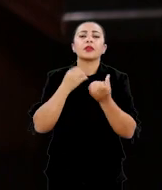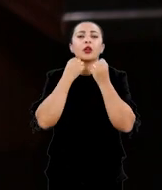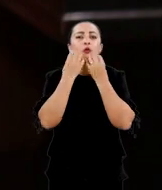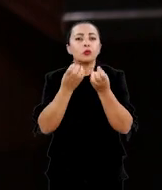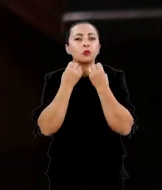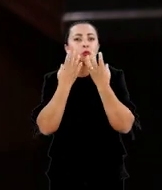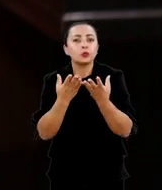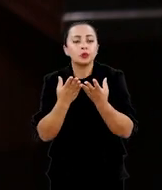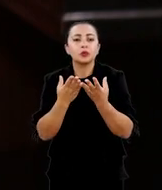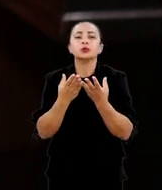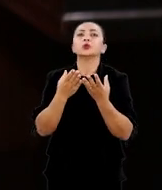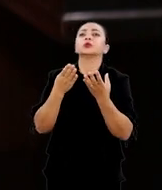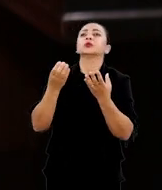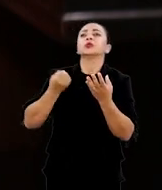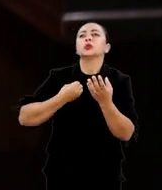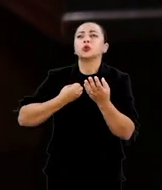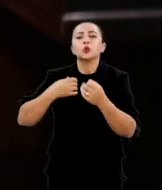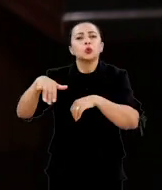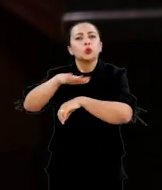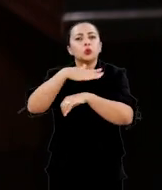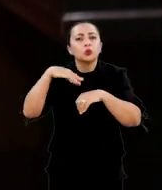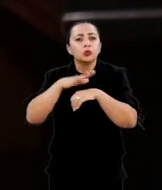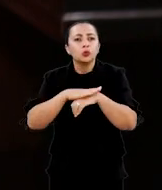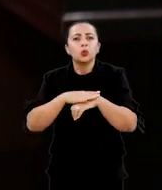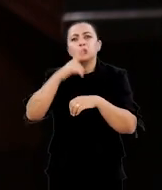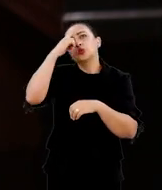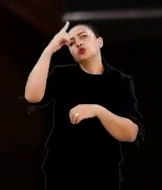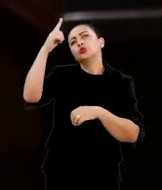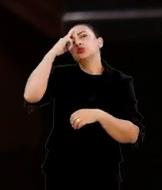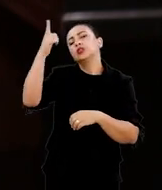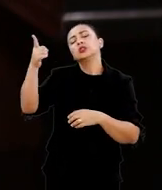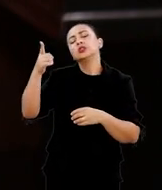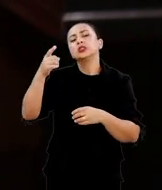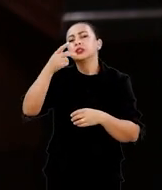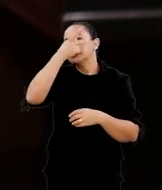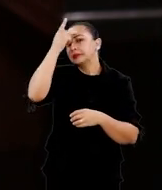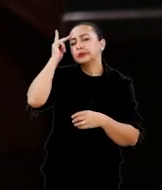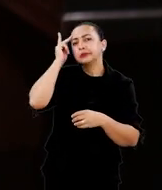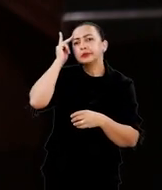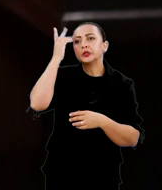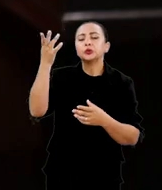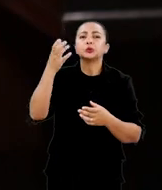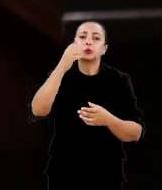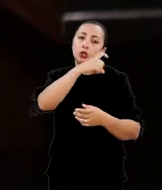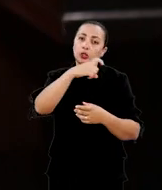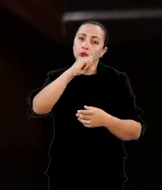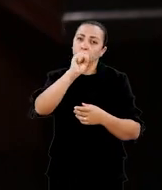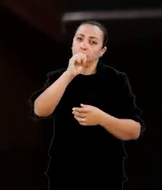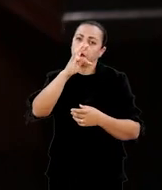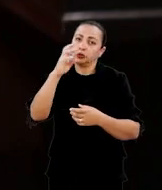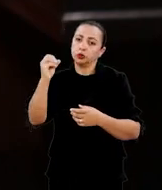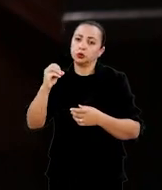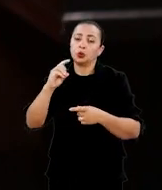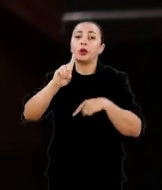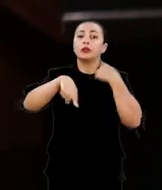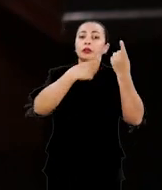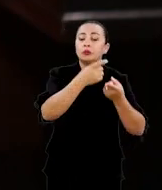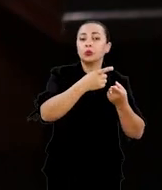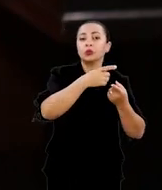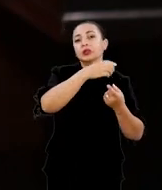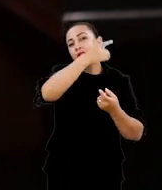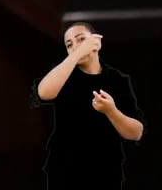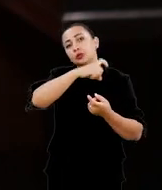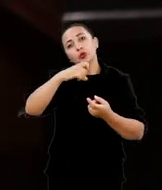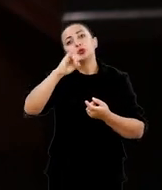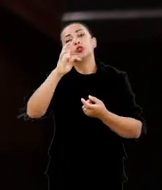informações dados sobre o dia a dia do cidadão Xisto e do músico